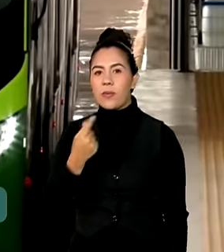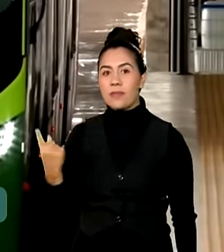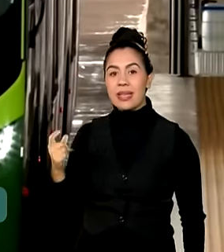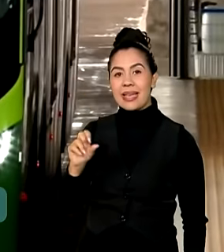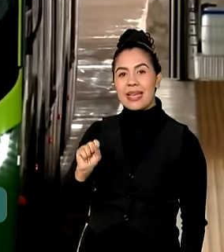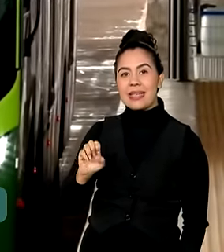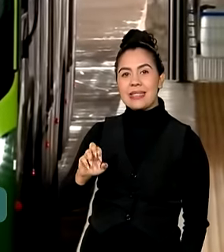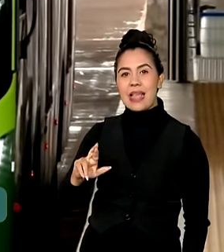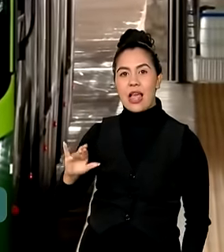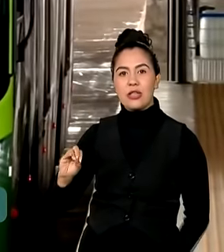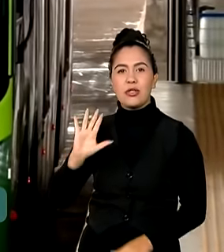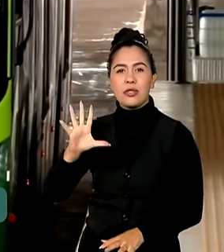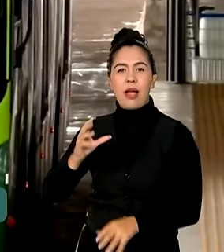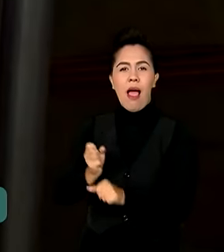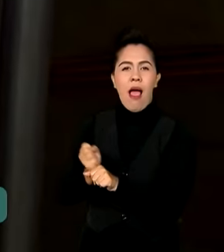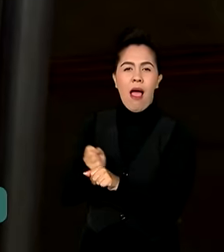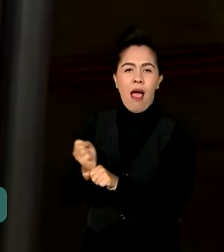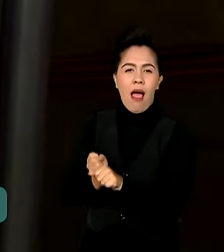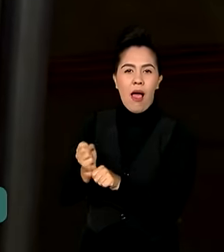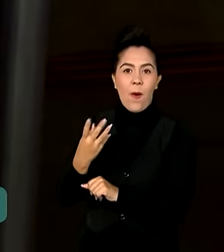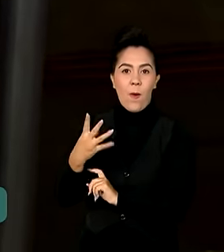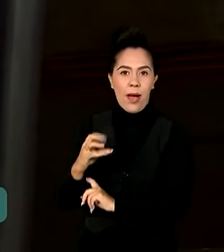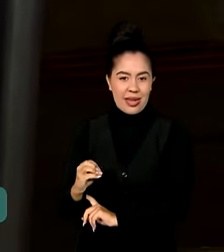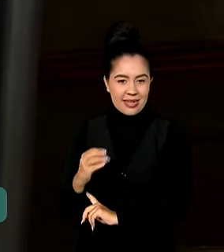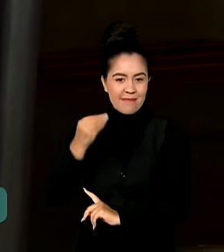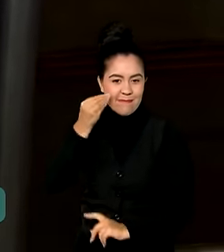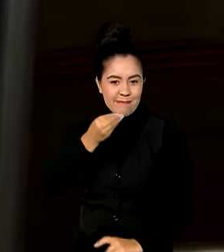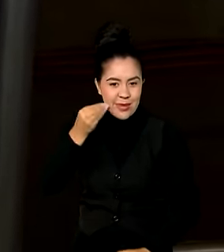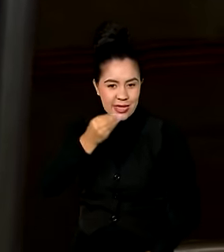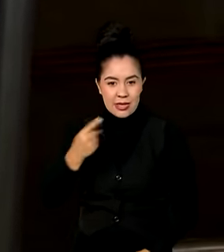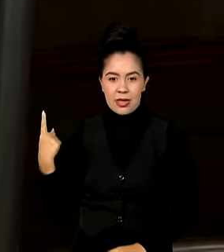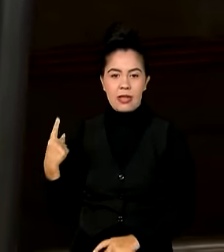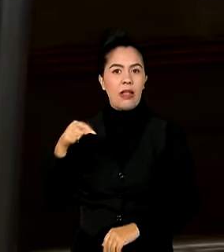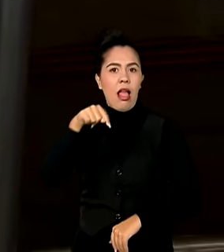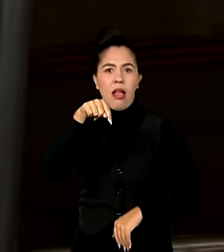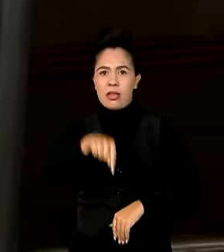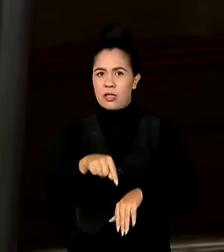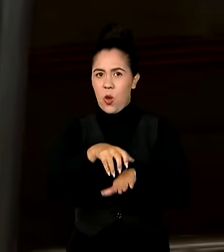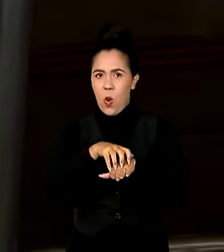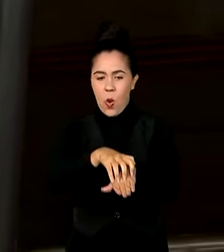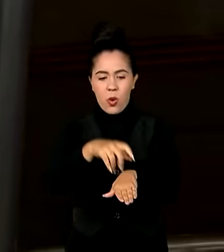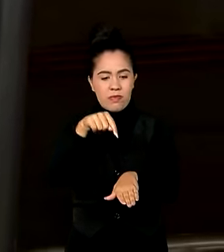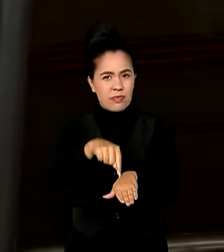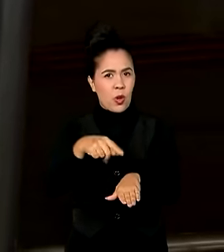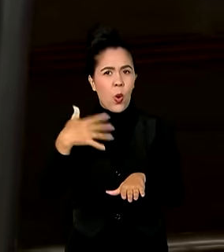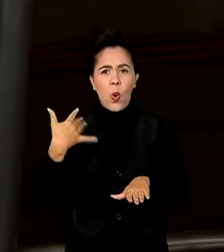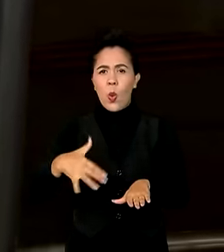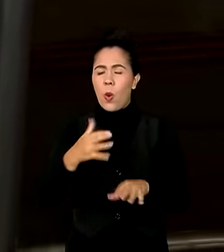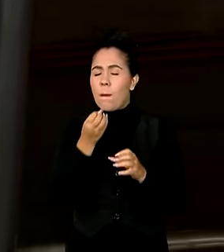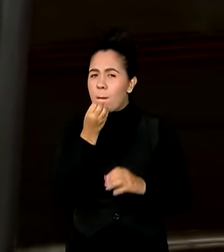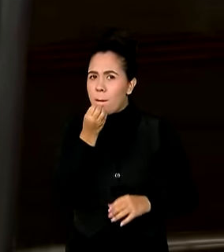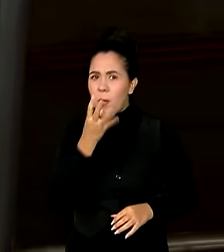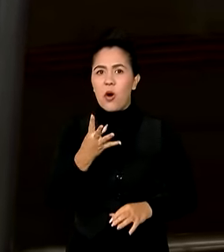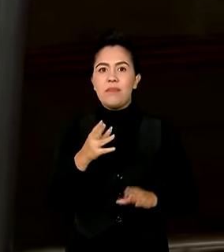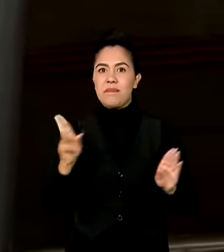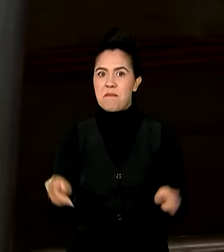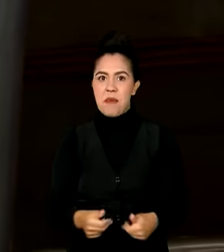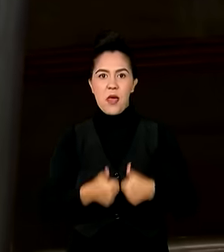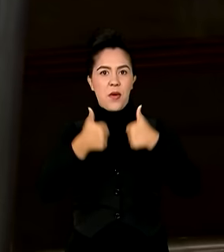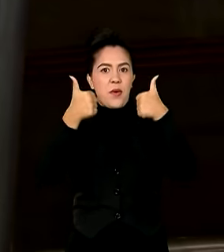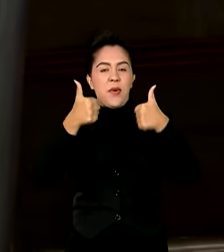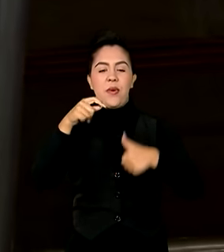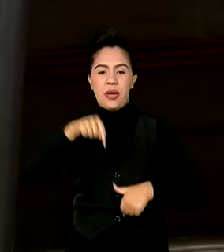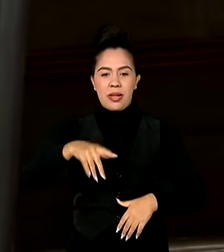ônibus há 40 anos. Esse aqui é um sistema muito bom, né? Melhoria para todos nós aqui no transporte coletivo, aqui